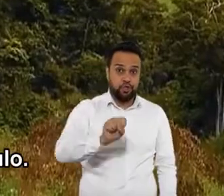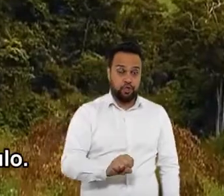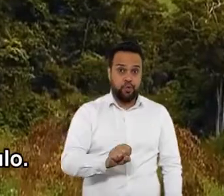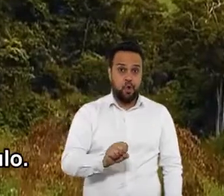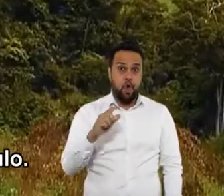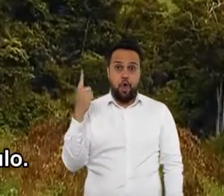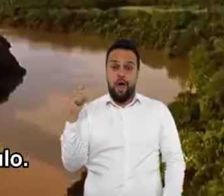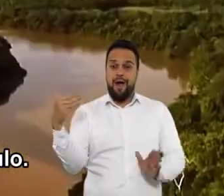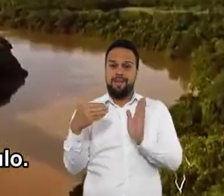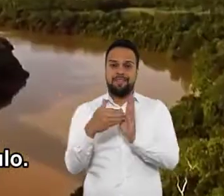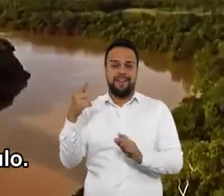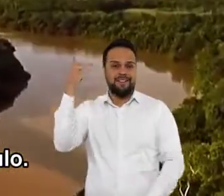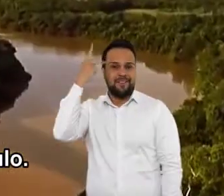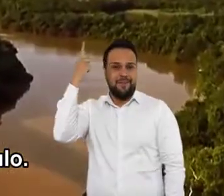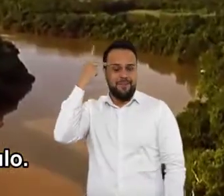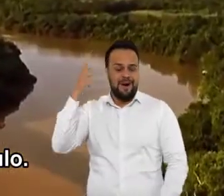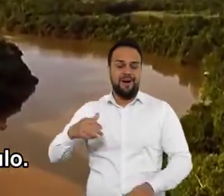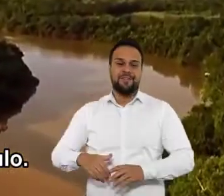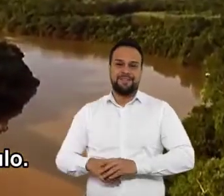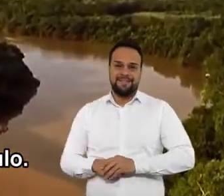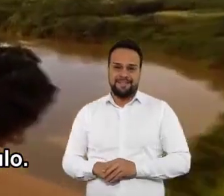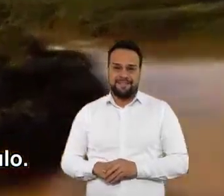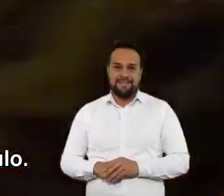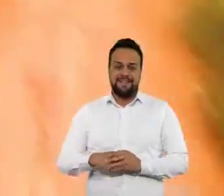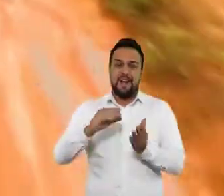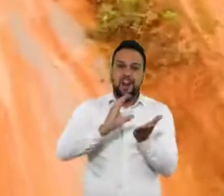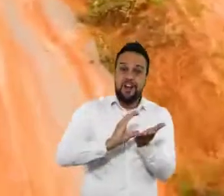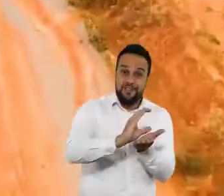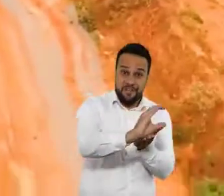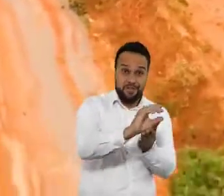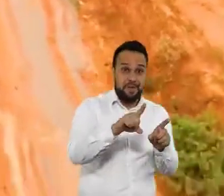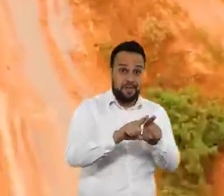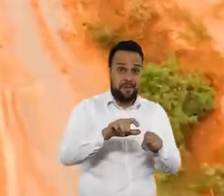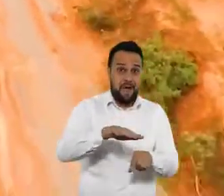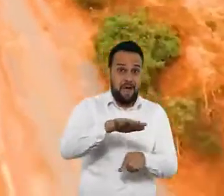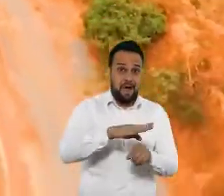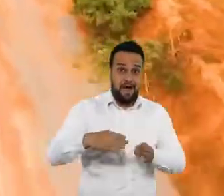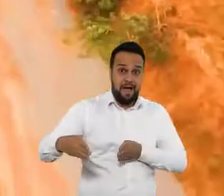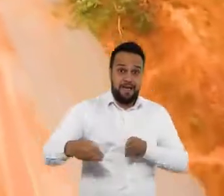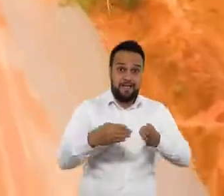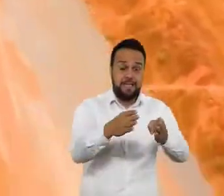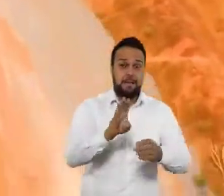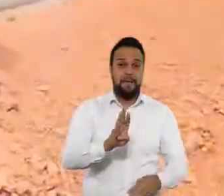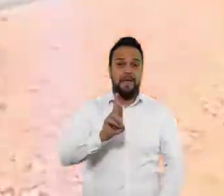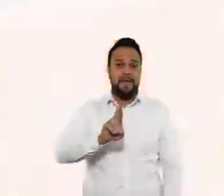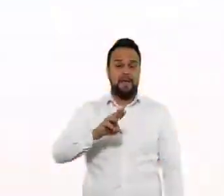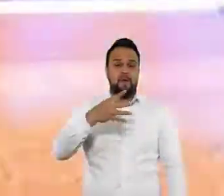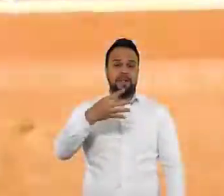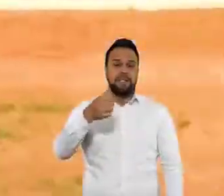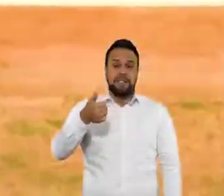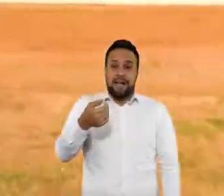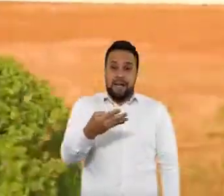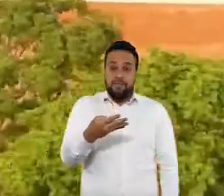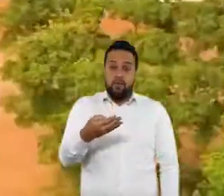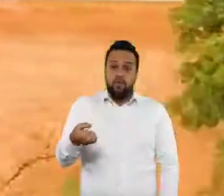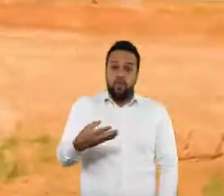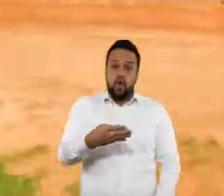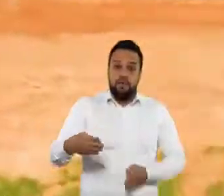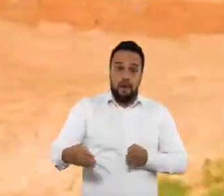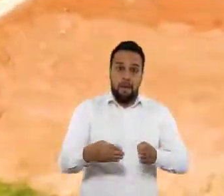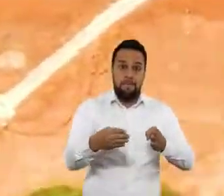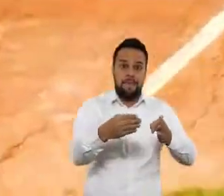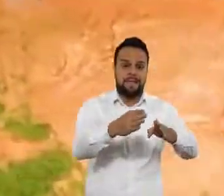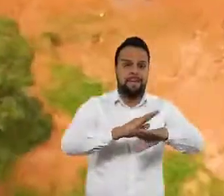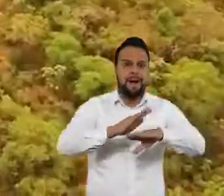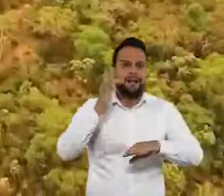Sul entre São Simão até Estrela do Oeste em São Paulo. Investimento grande também nas estradas. Na BR-414,